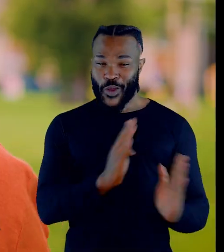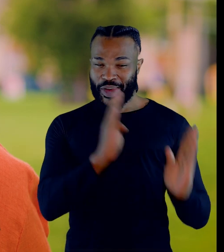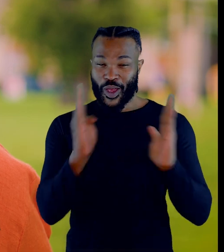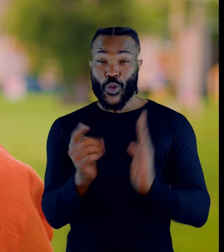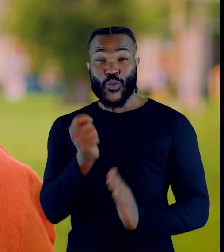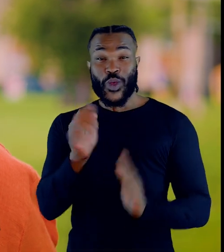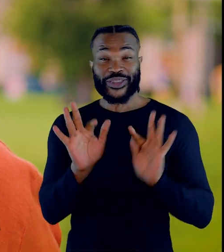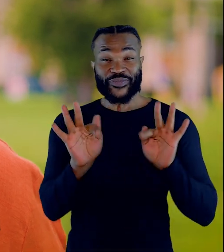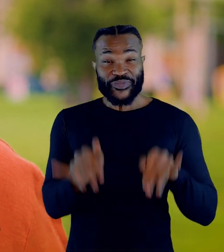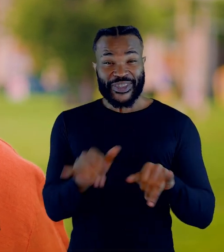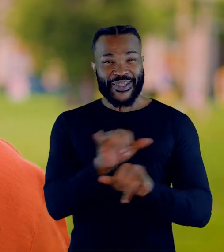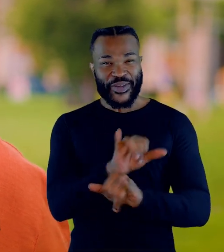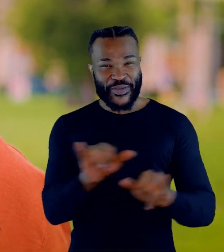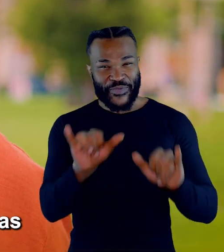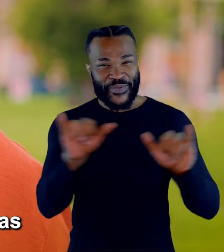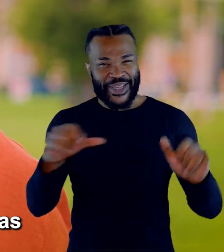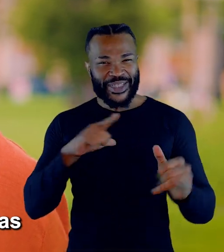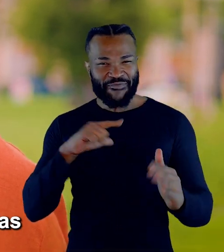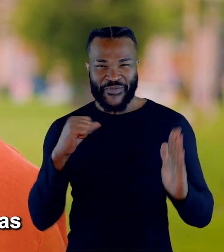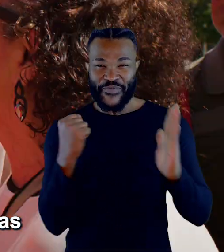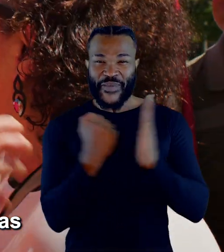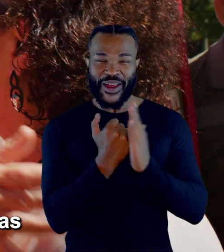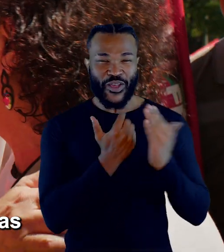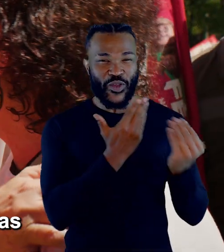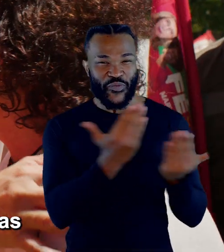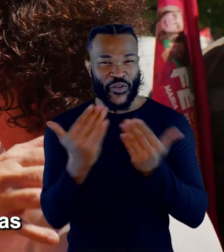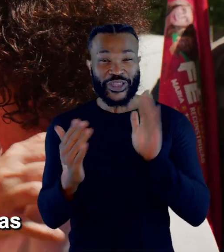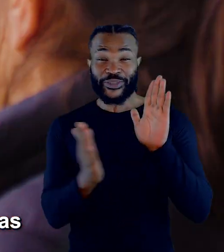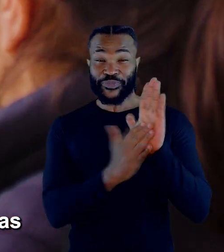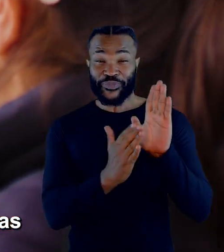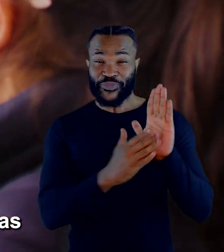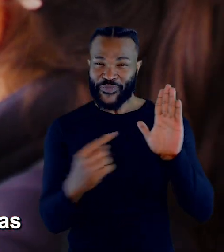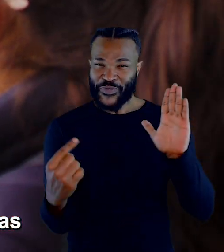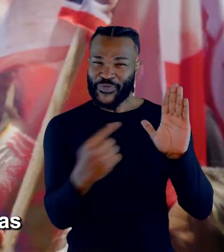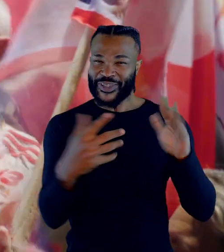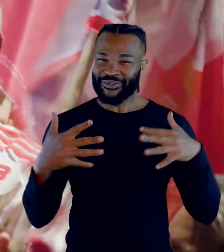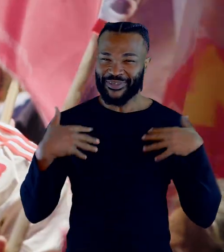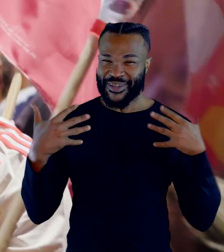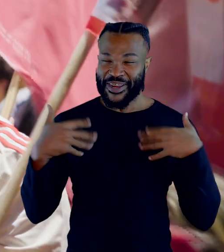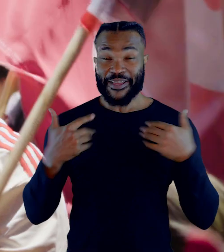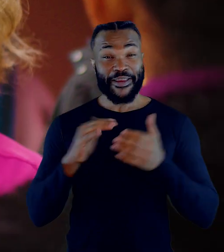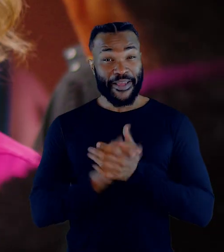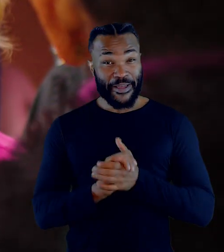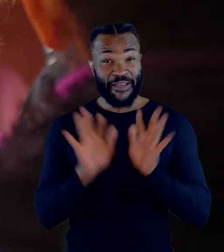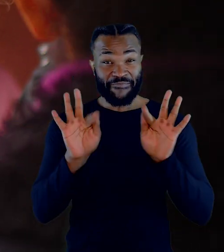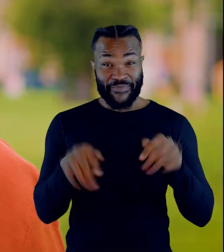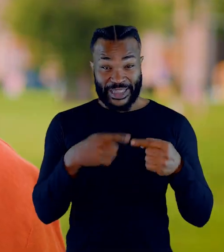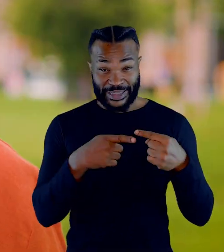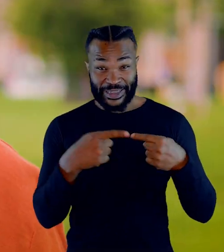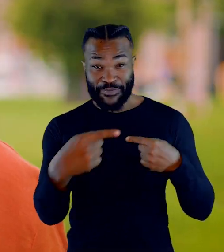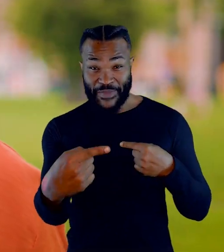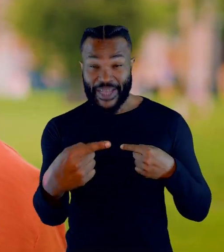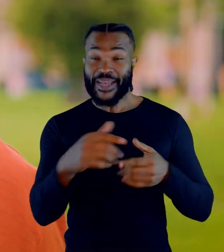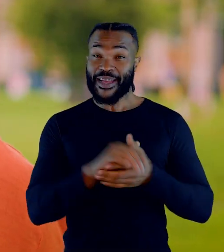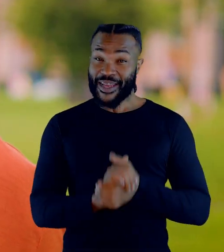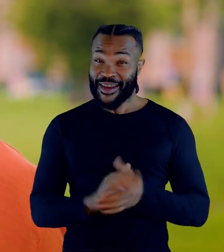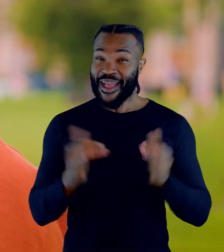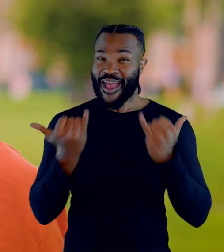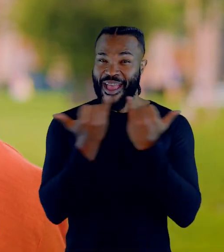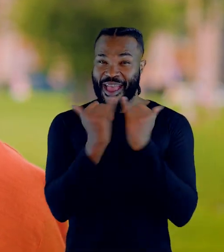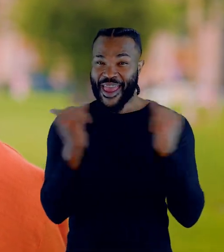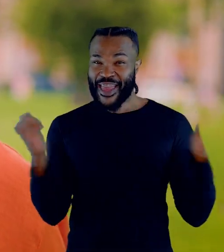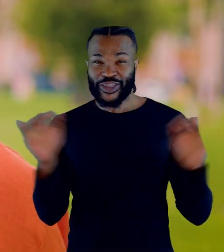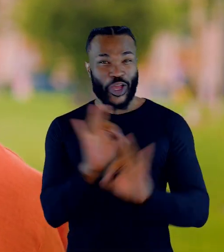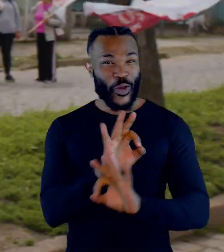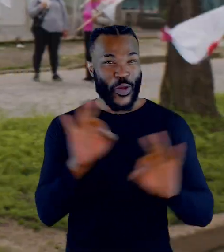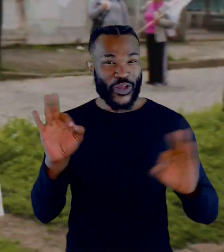Chegamos à reta final dessa campanha, que teve como marcas o diálogo, propostas e muita alegria. E o final de semana foi de